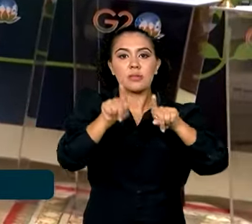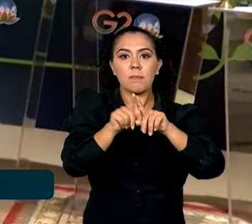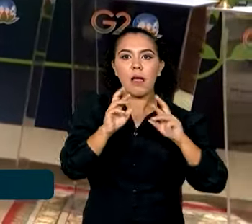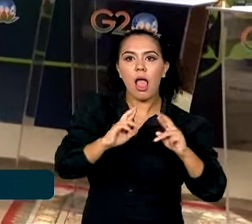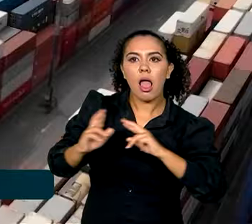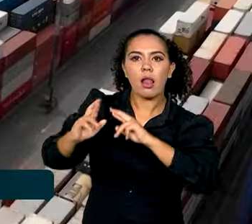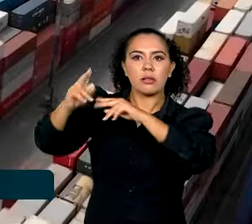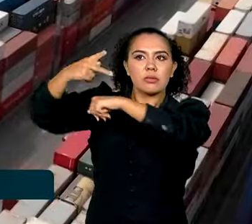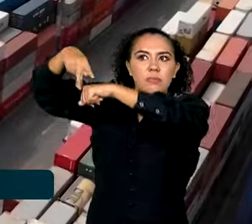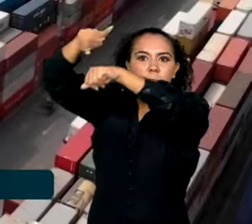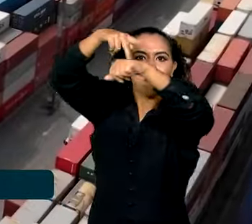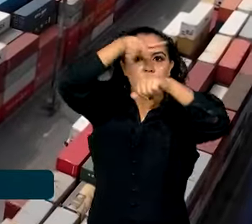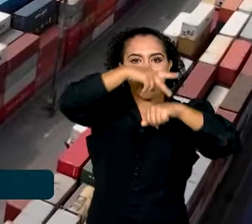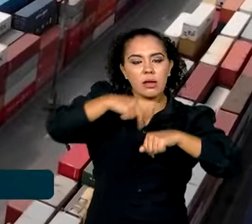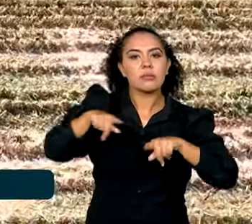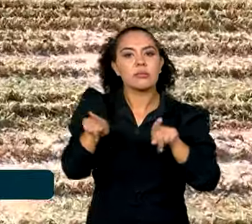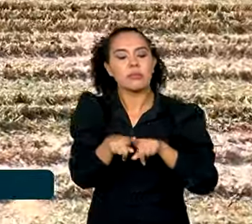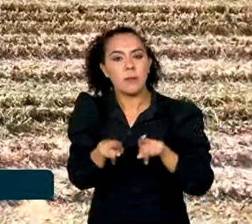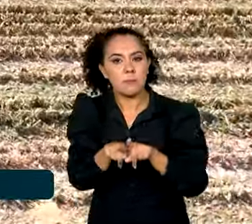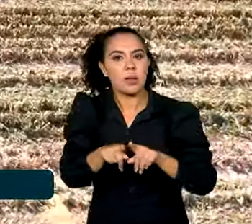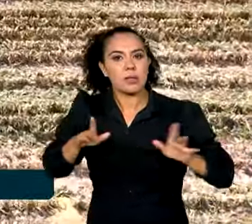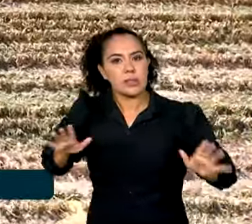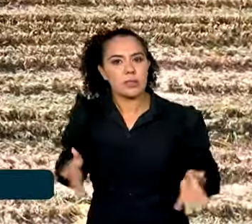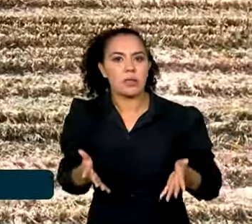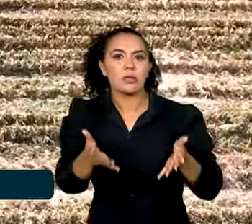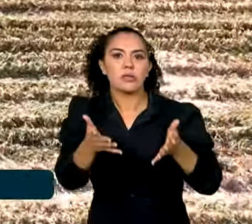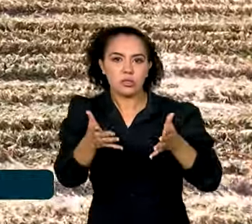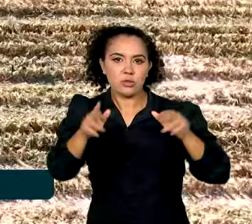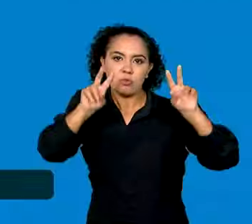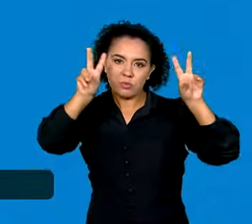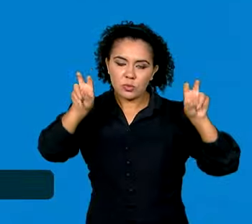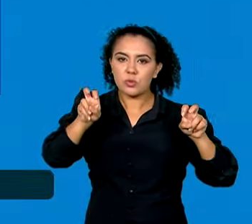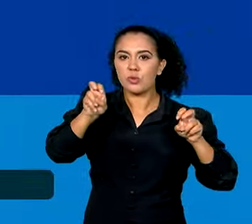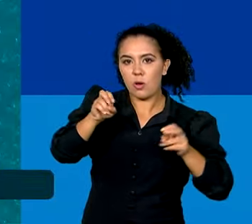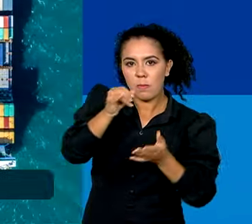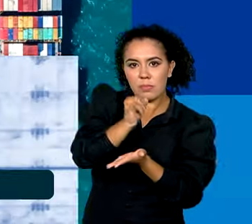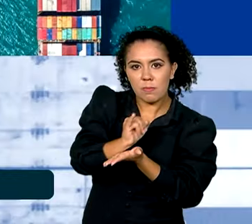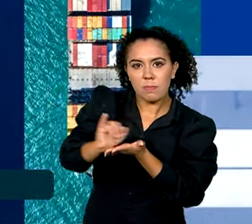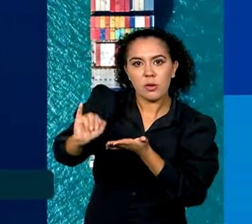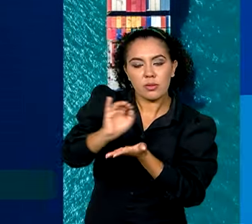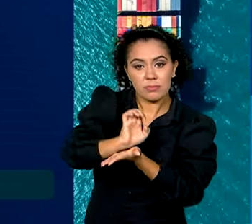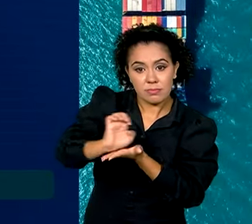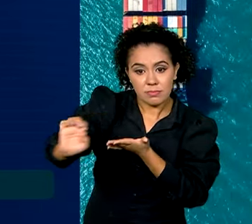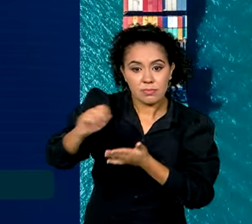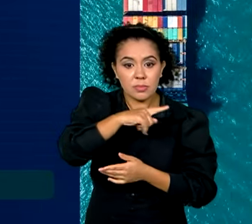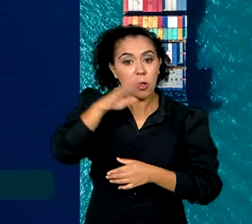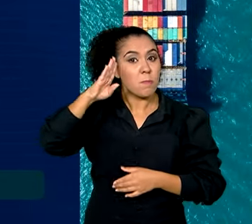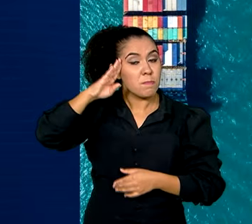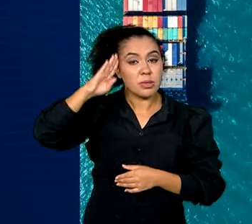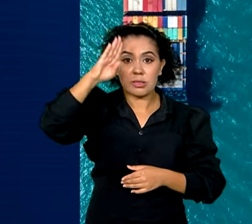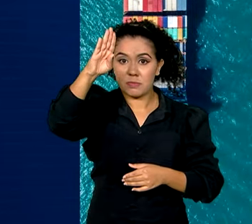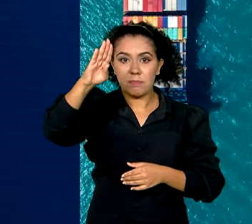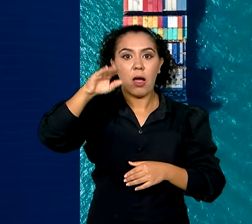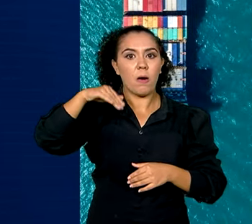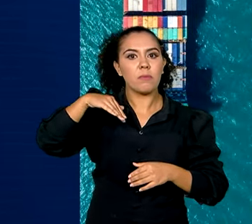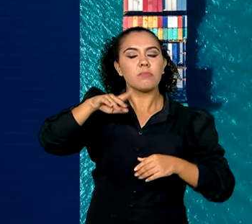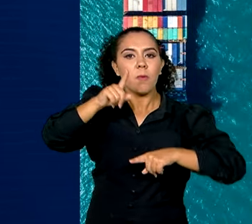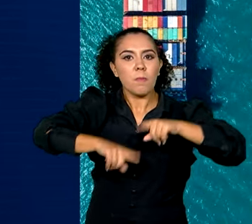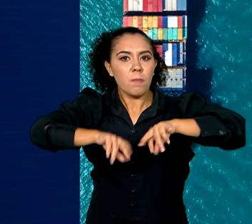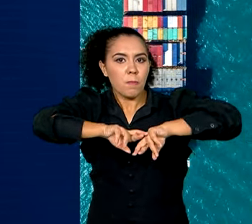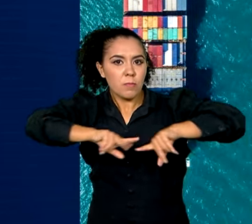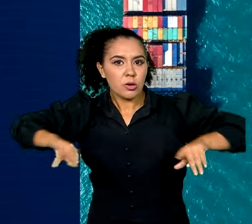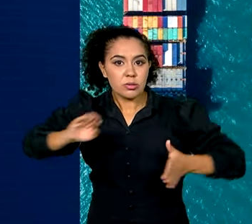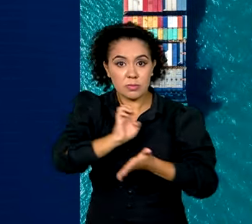com parceiros e incentivo à cultura exportadora. Os principais produtos exportados pelo